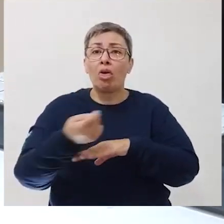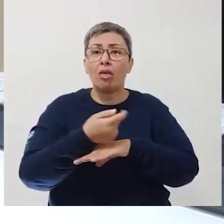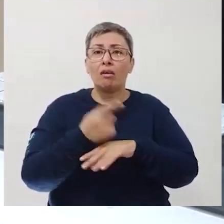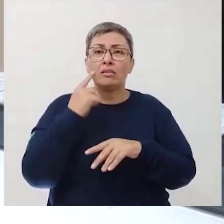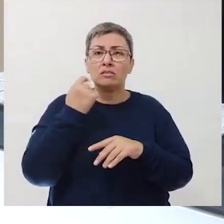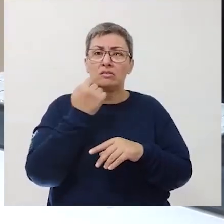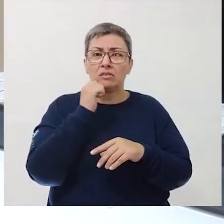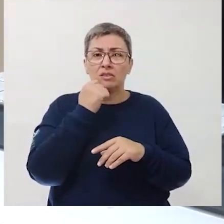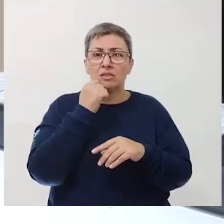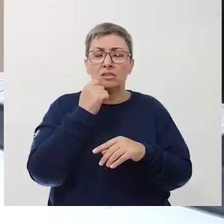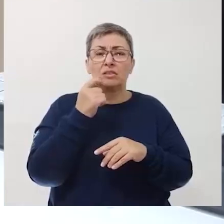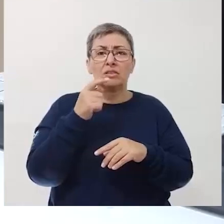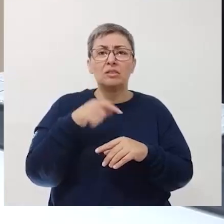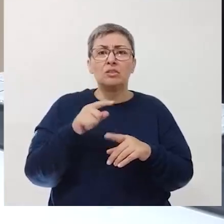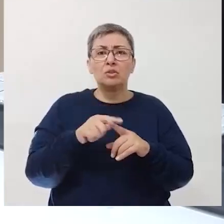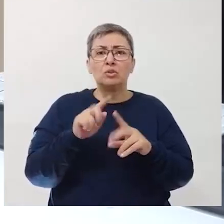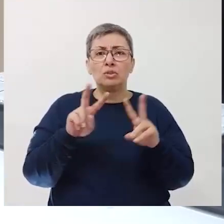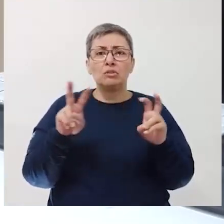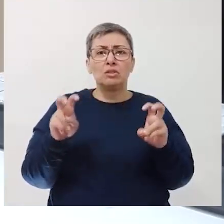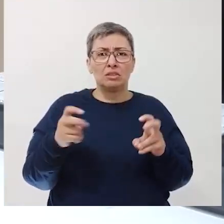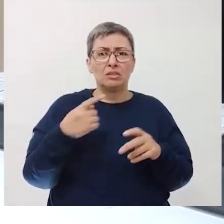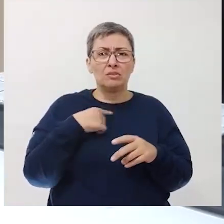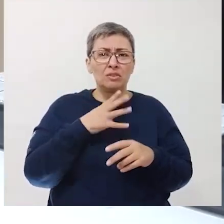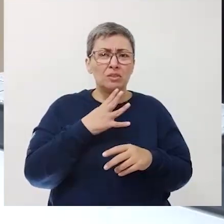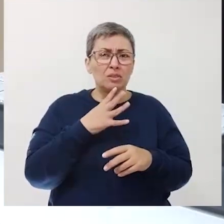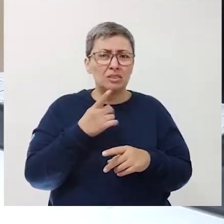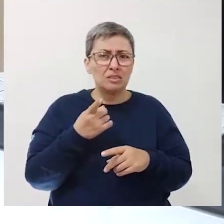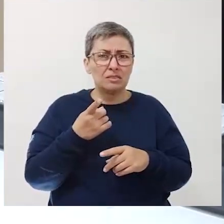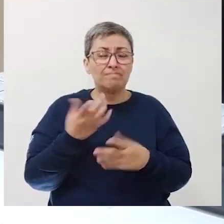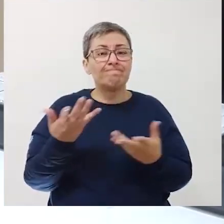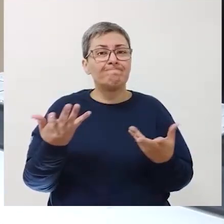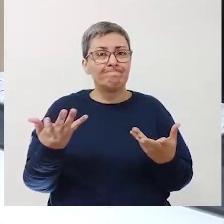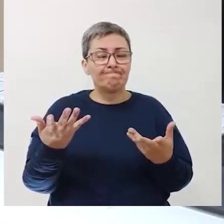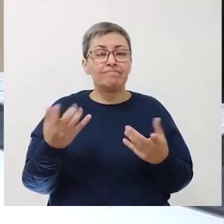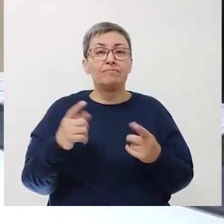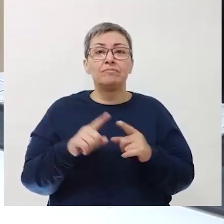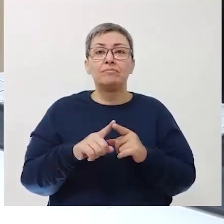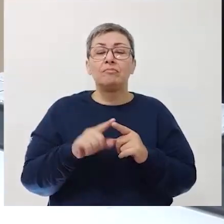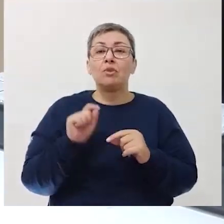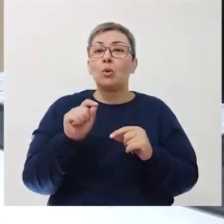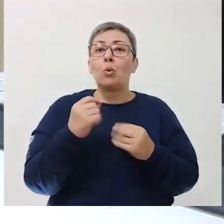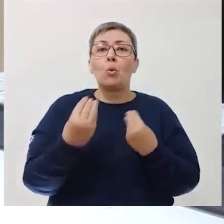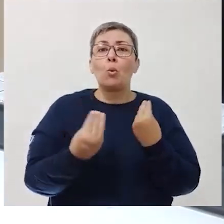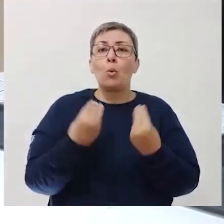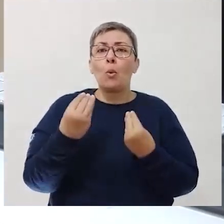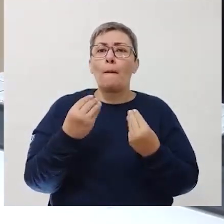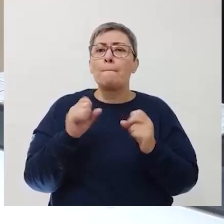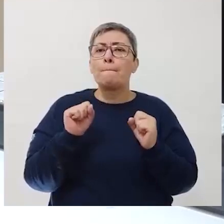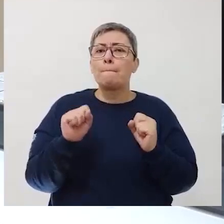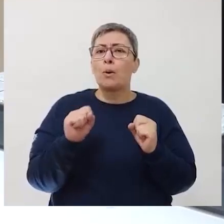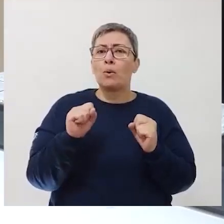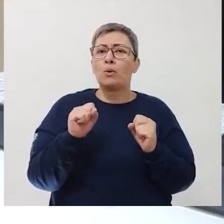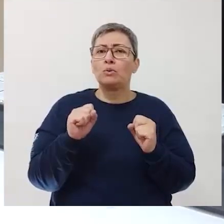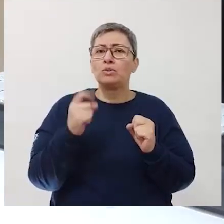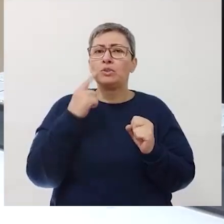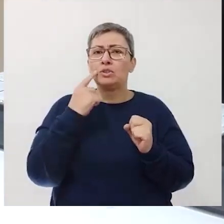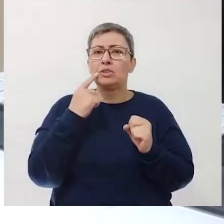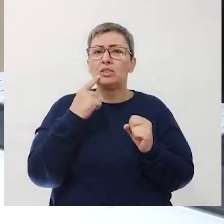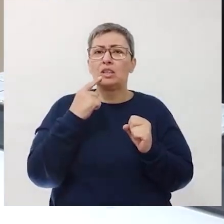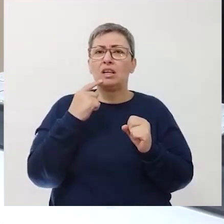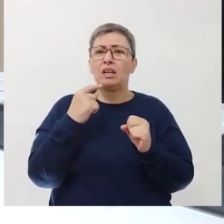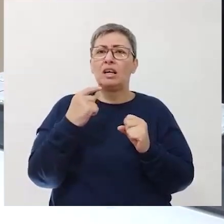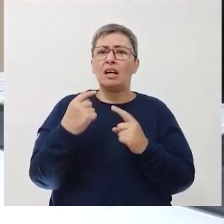news sobre a ciência, sobre o tema ciência você conhece, né. Como podemos